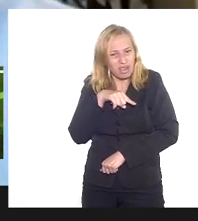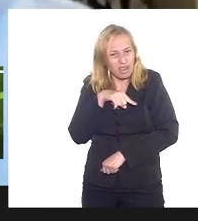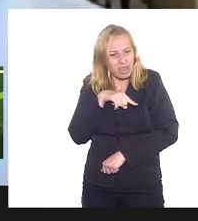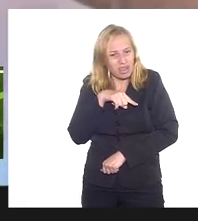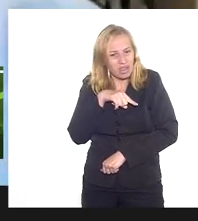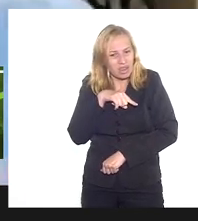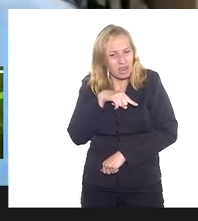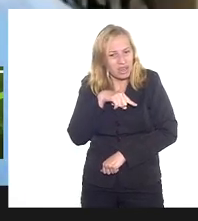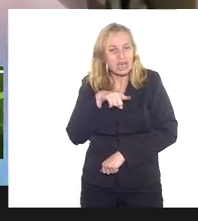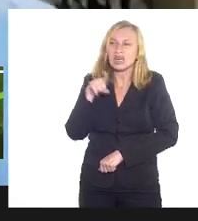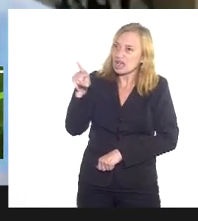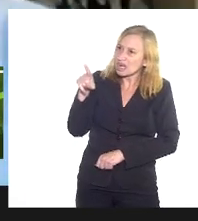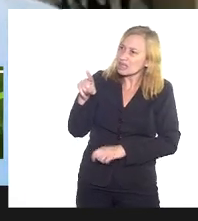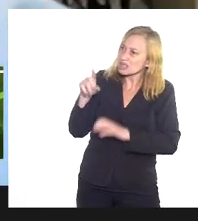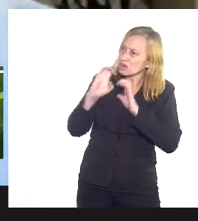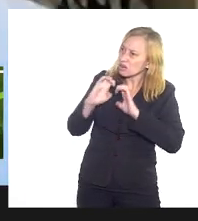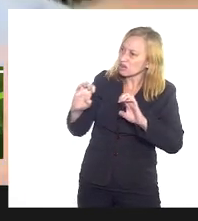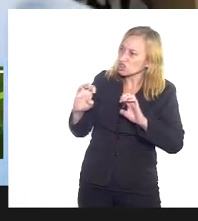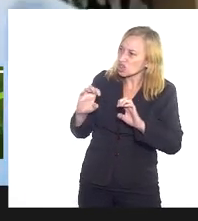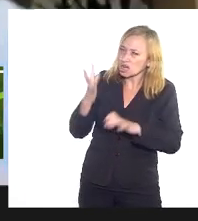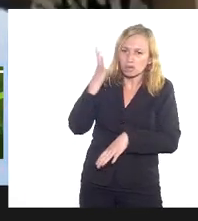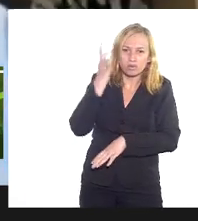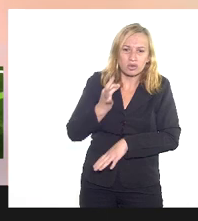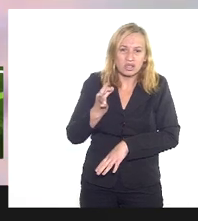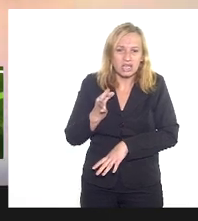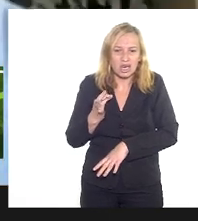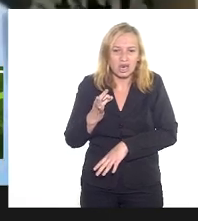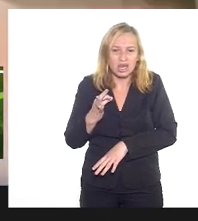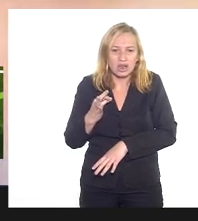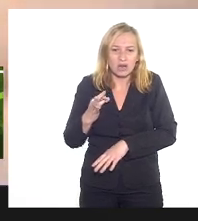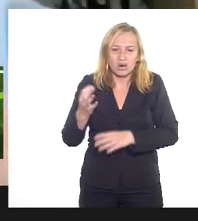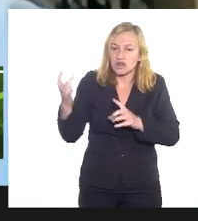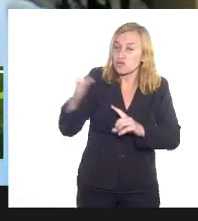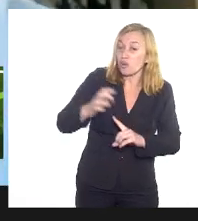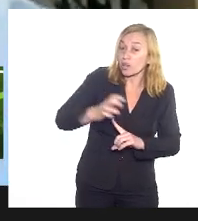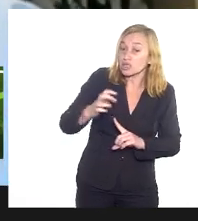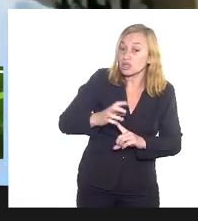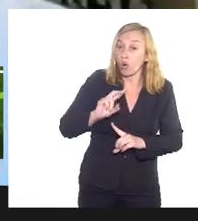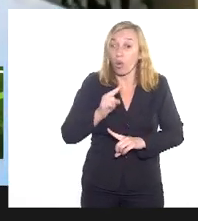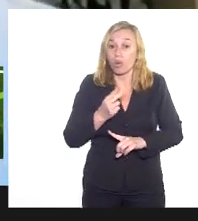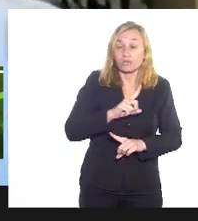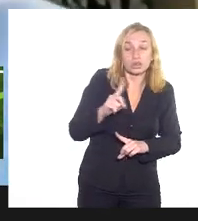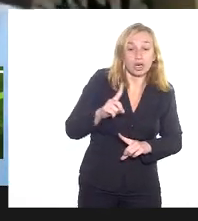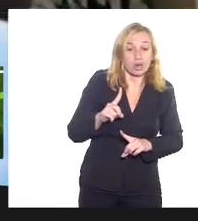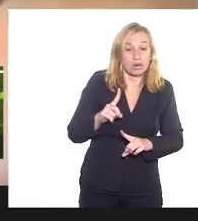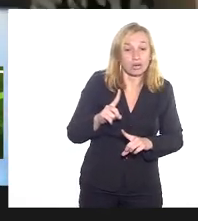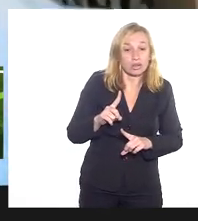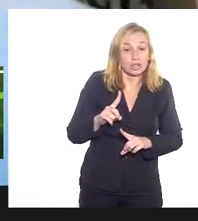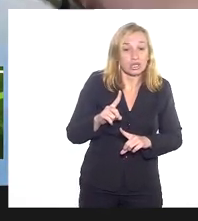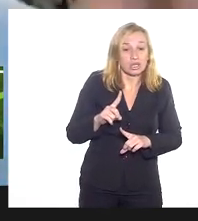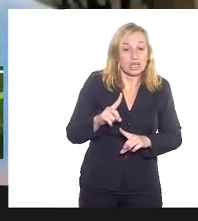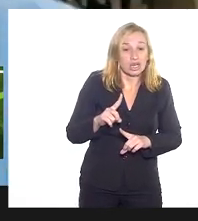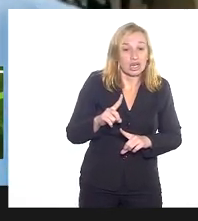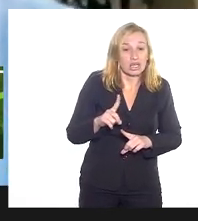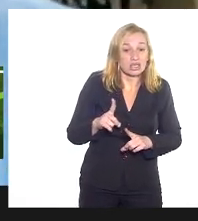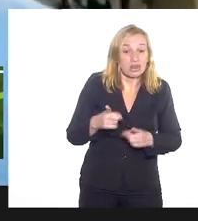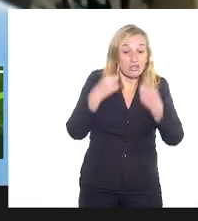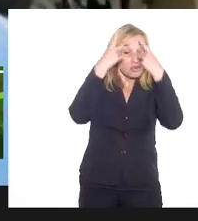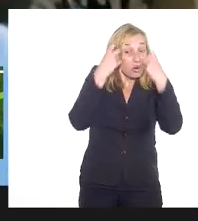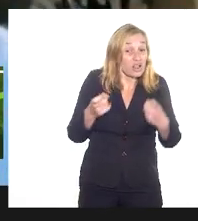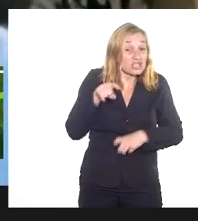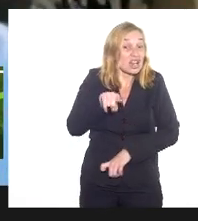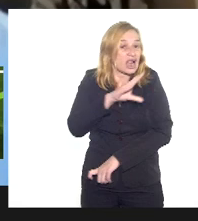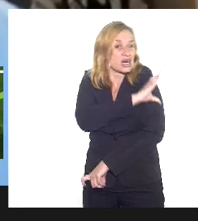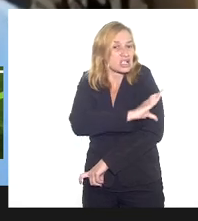e eles são evangélicos. Eu não sei até que ponto isso influenciou, digamos, essa passividade em Campos